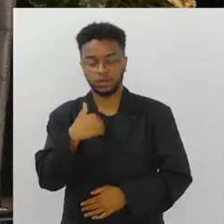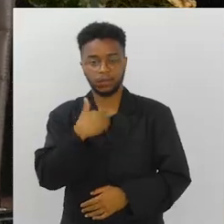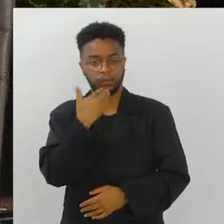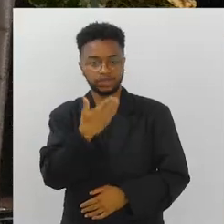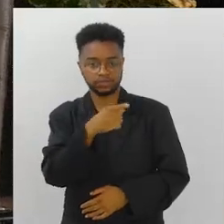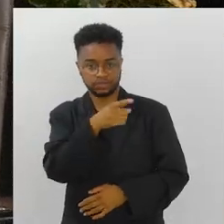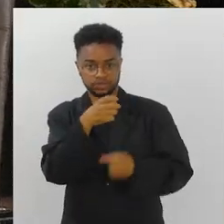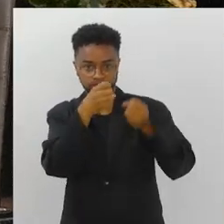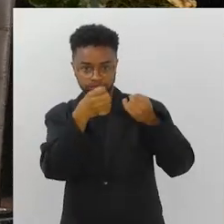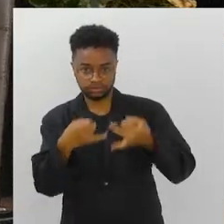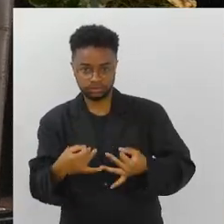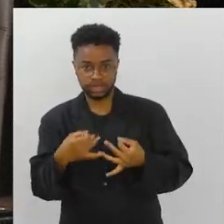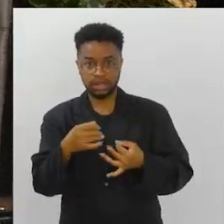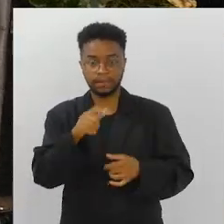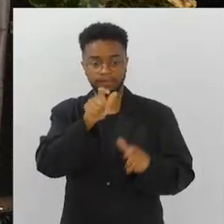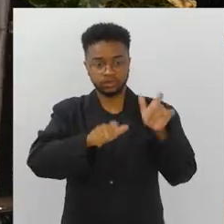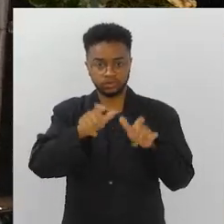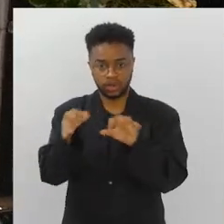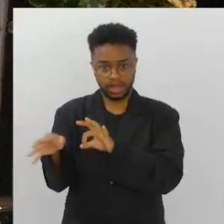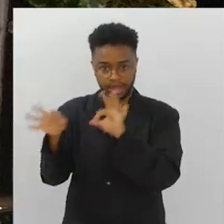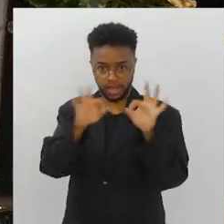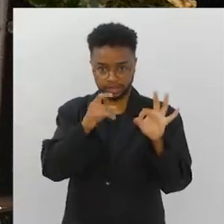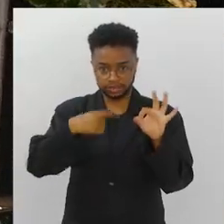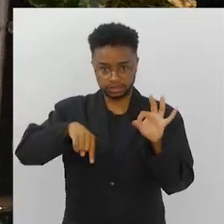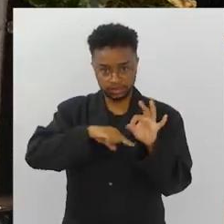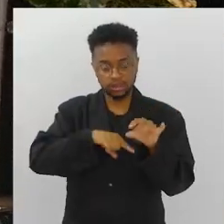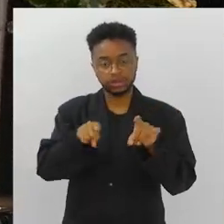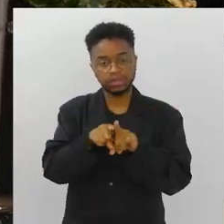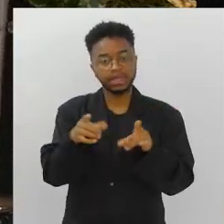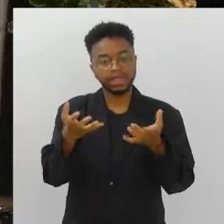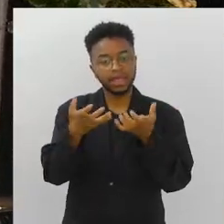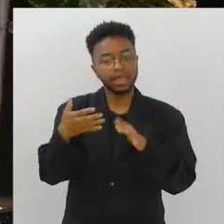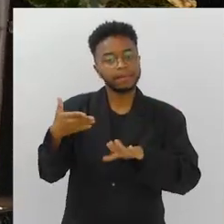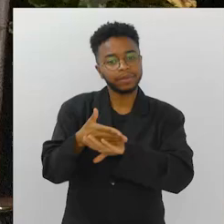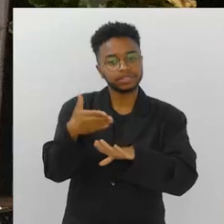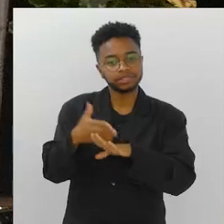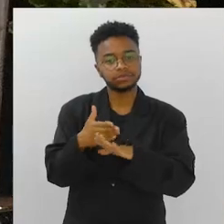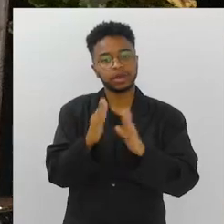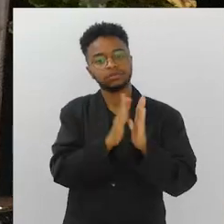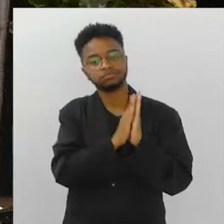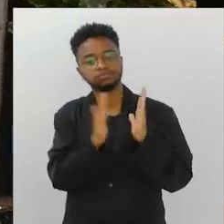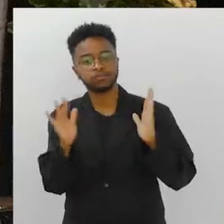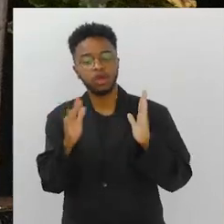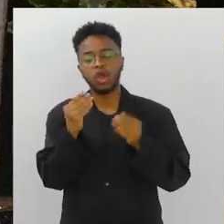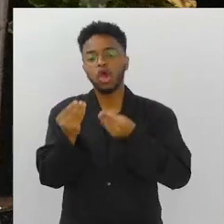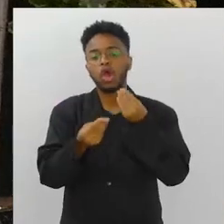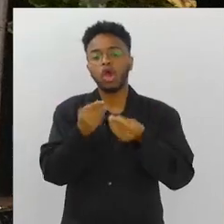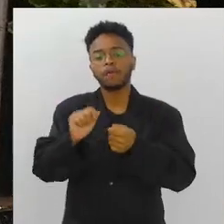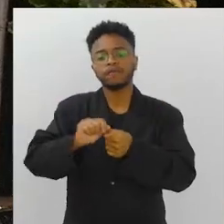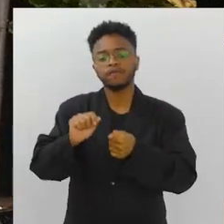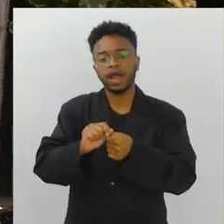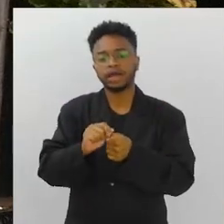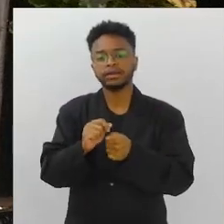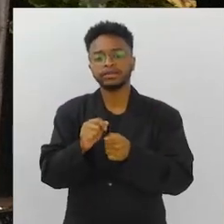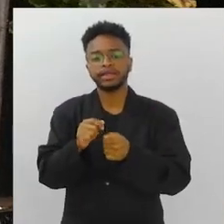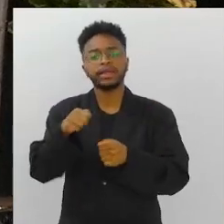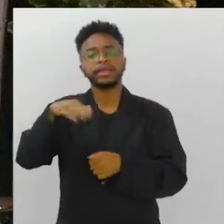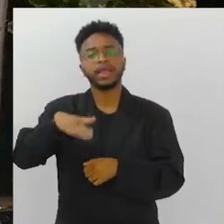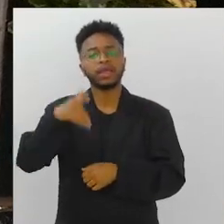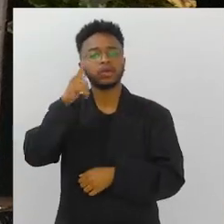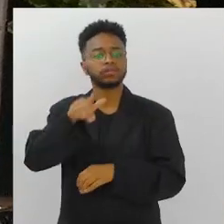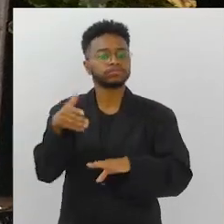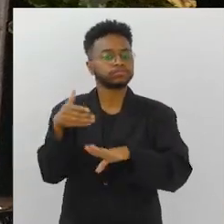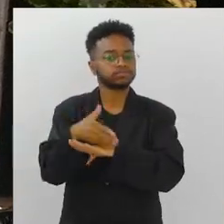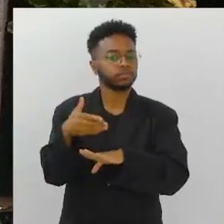queria que você falasse para quem está nos assistindo e que quer participar dessa jornada. Como é que deve fazer? Quem é que